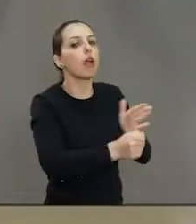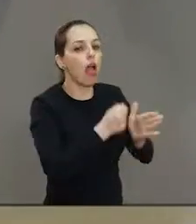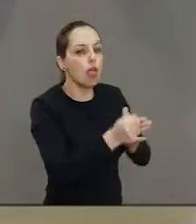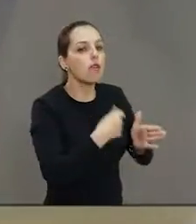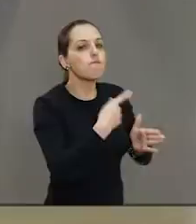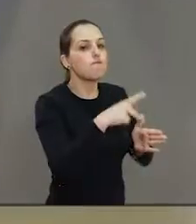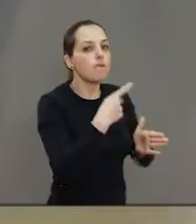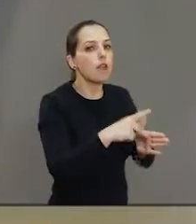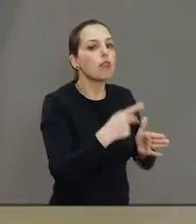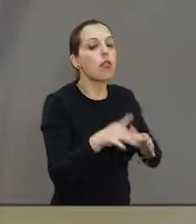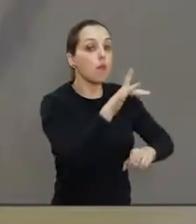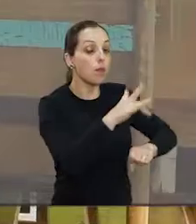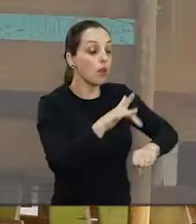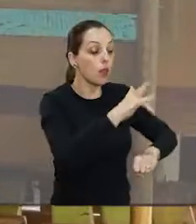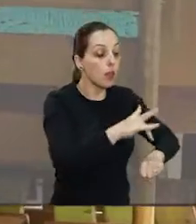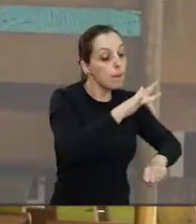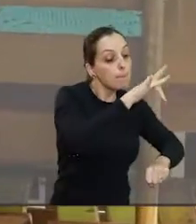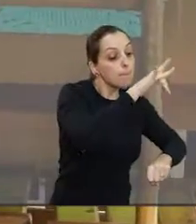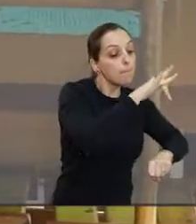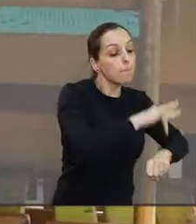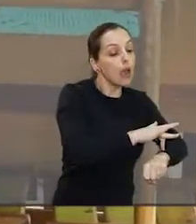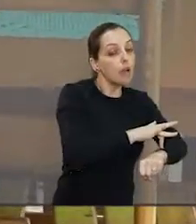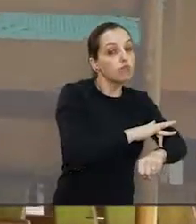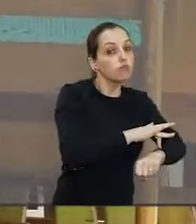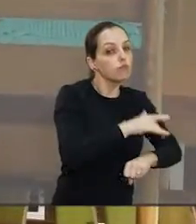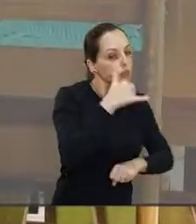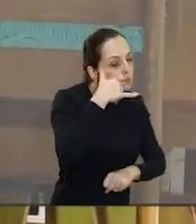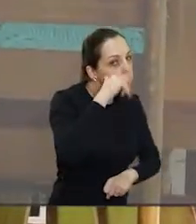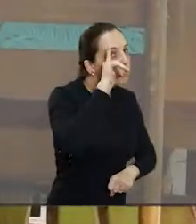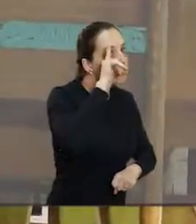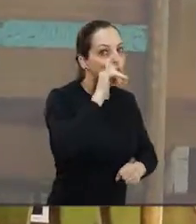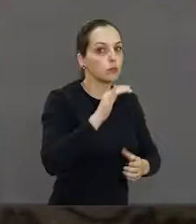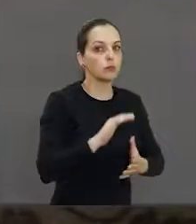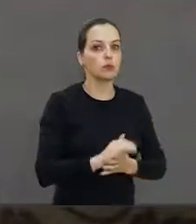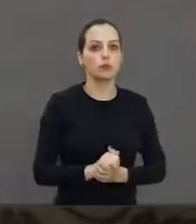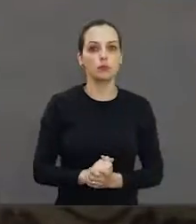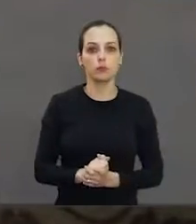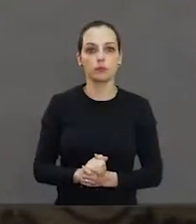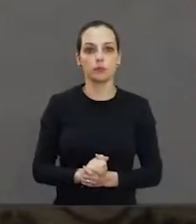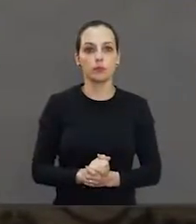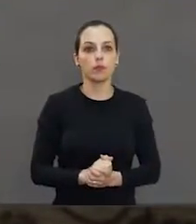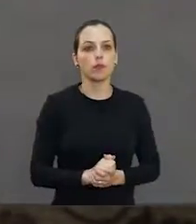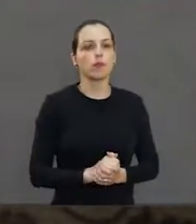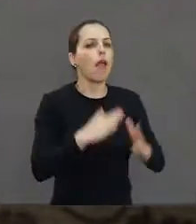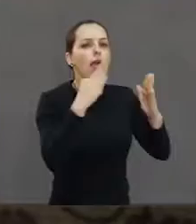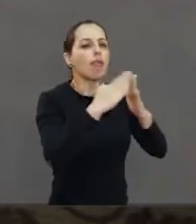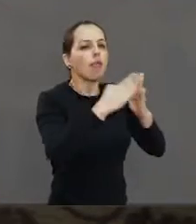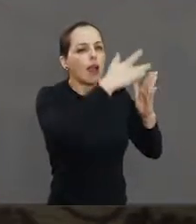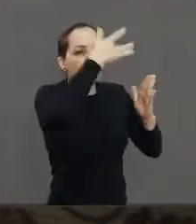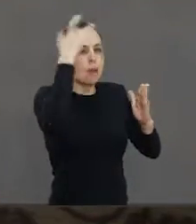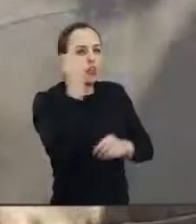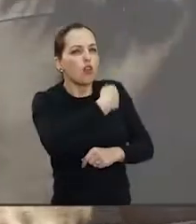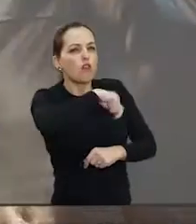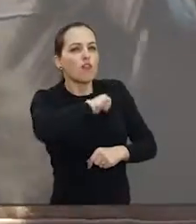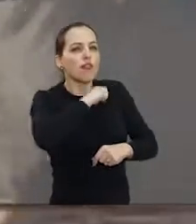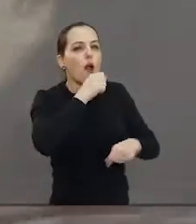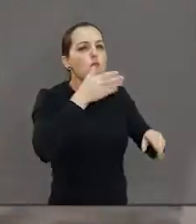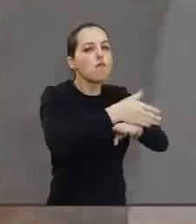eles fizerem isso, nós vamos ter uma cidade mais limpa e menos dengue. Deixar os agentes entrarem,